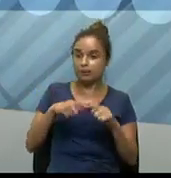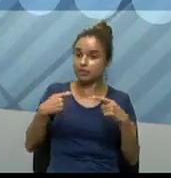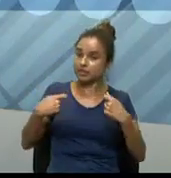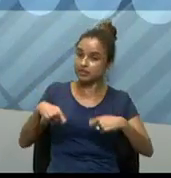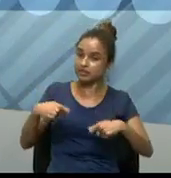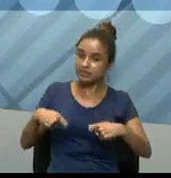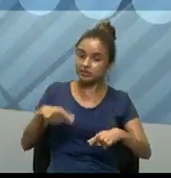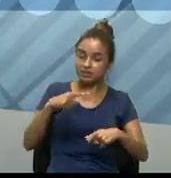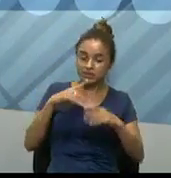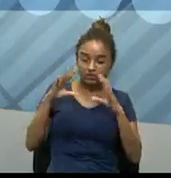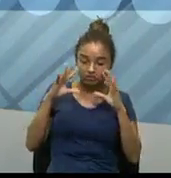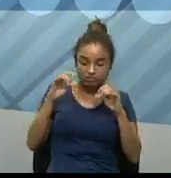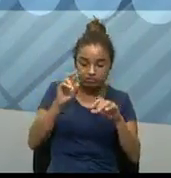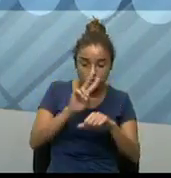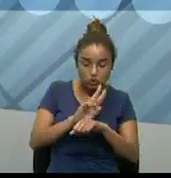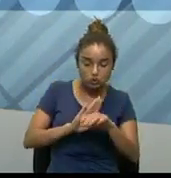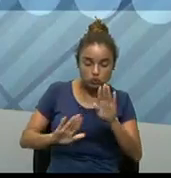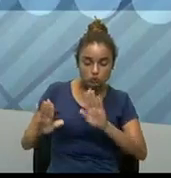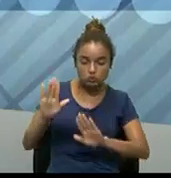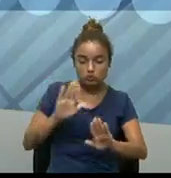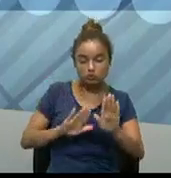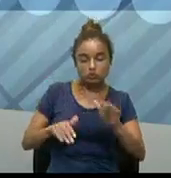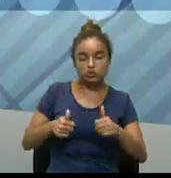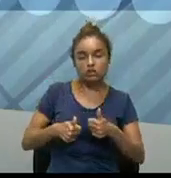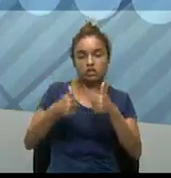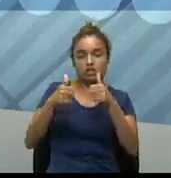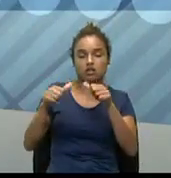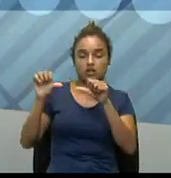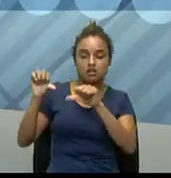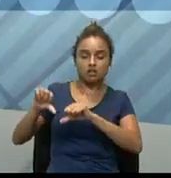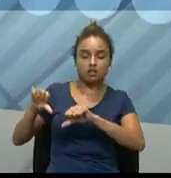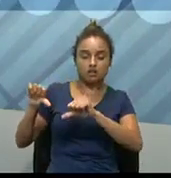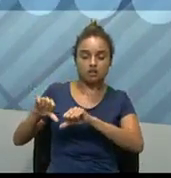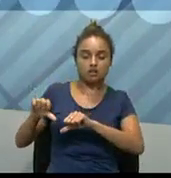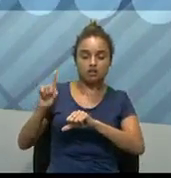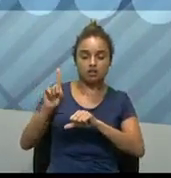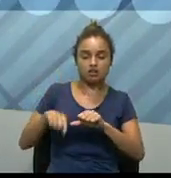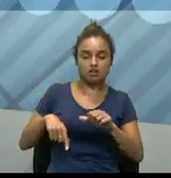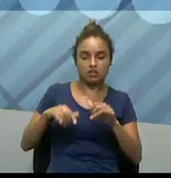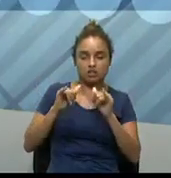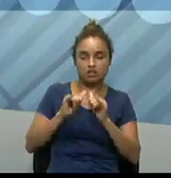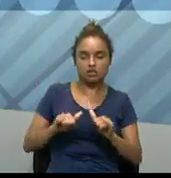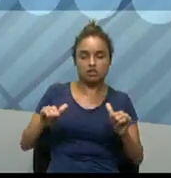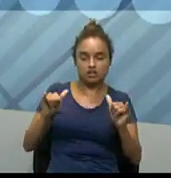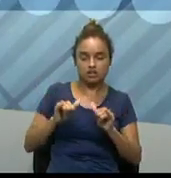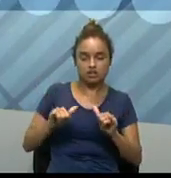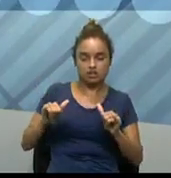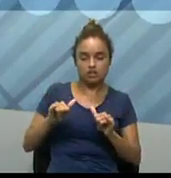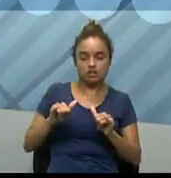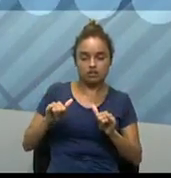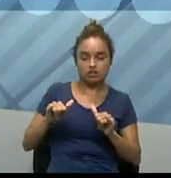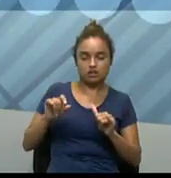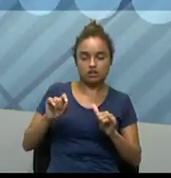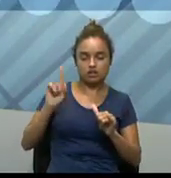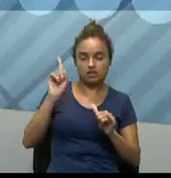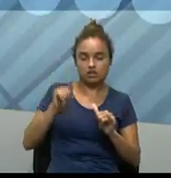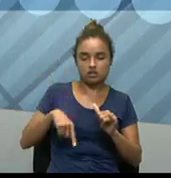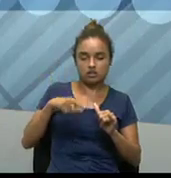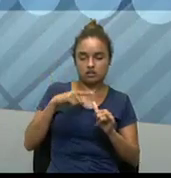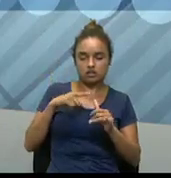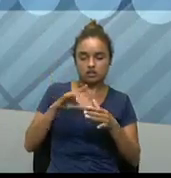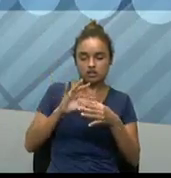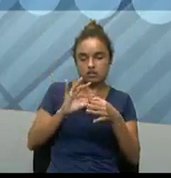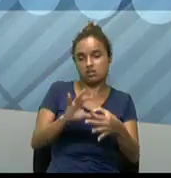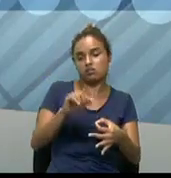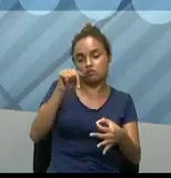ver a questão das vantagens e desvantagens, mas se informar antes de entrar no